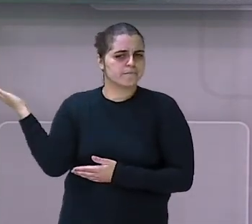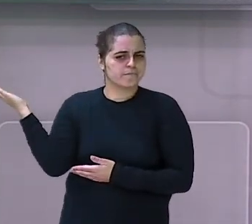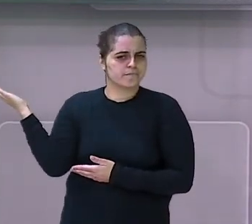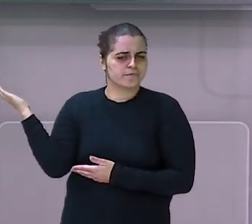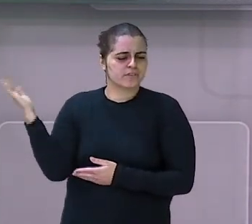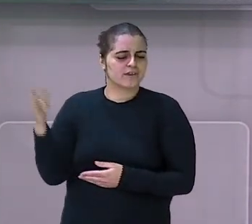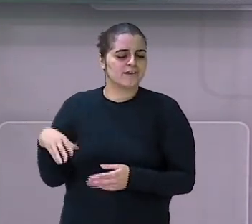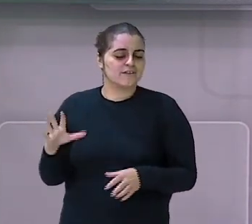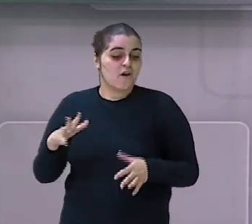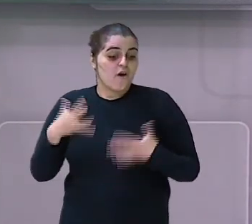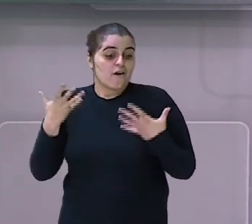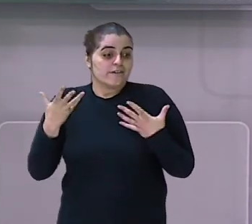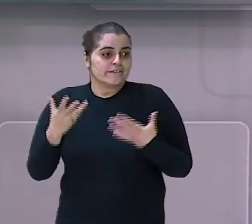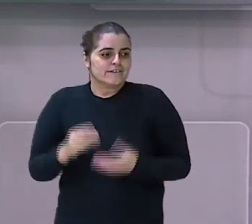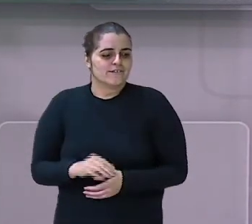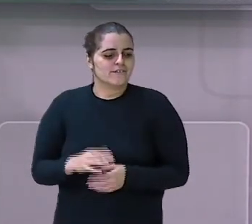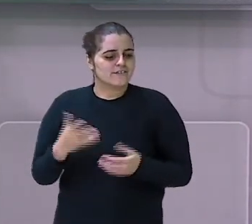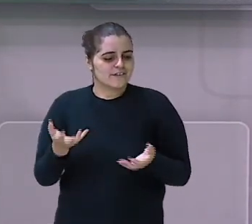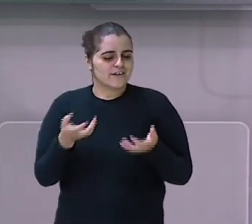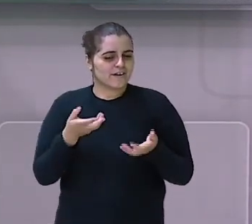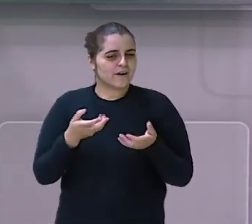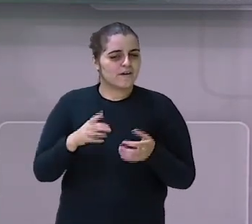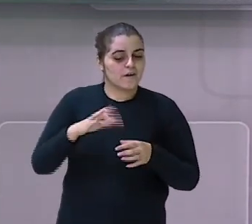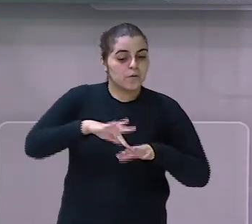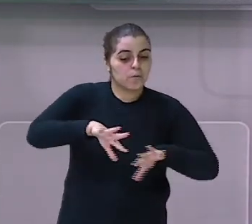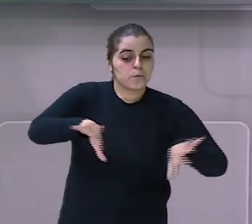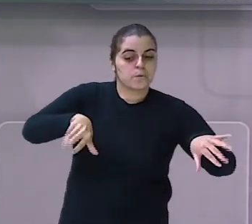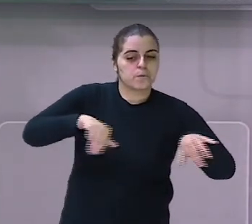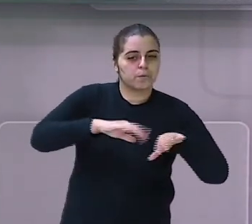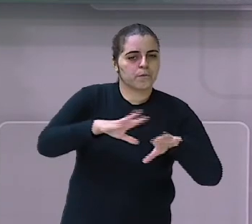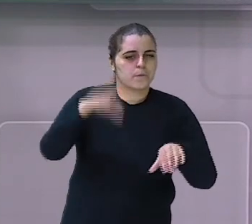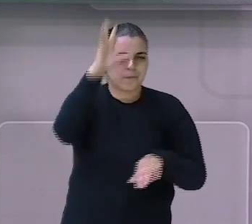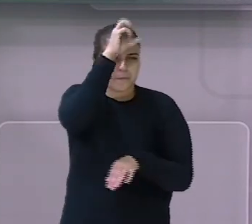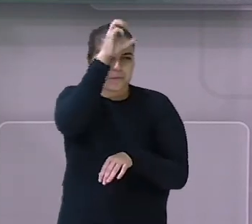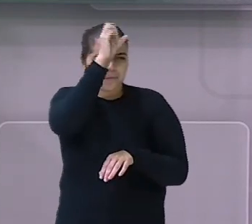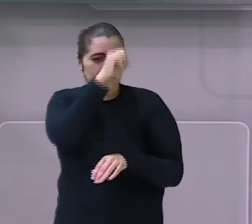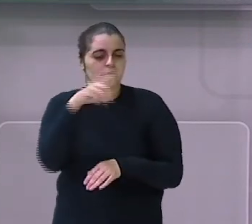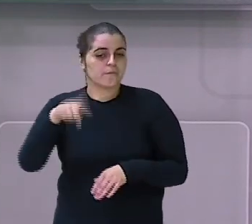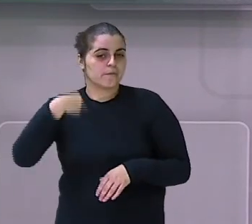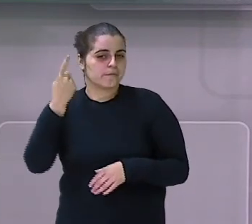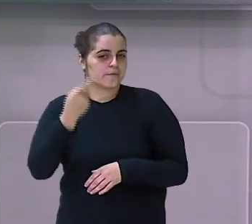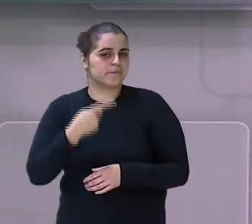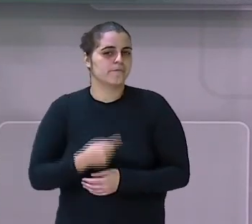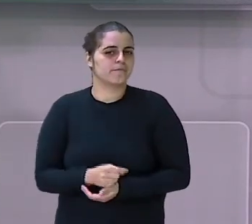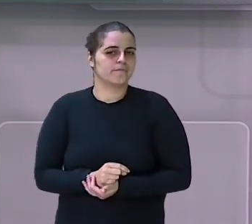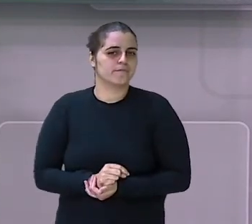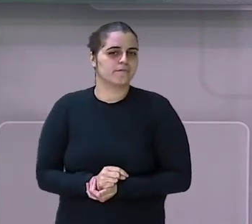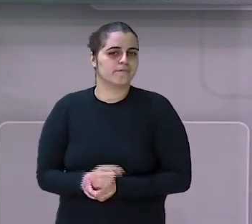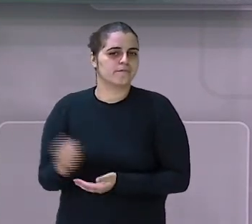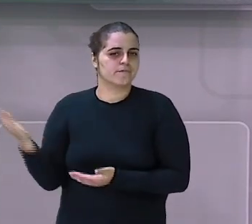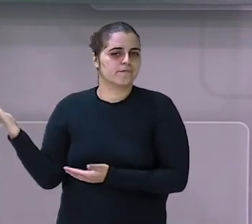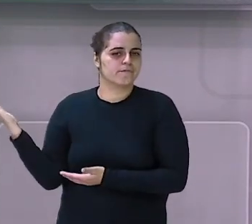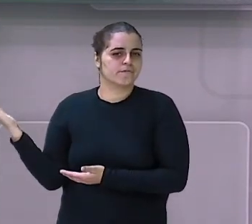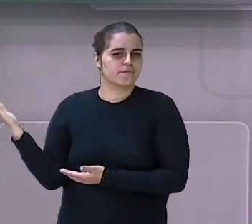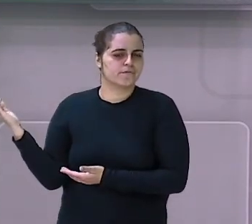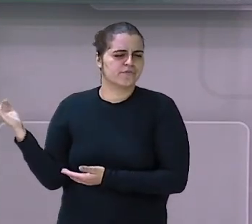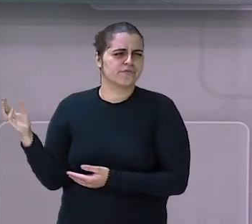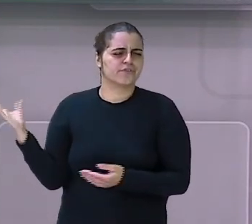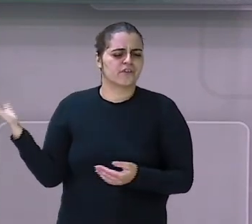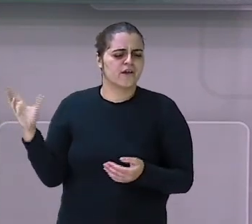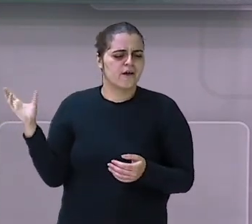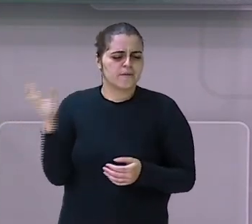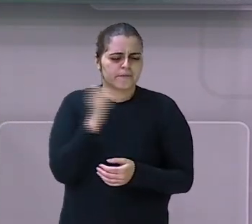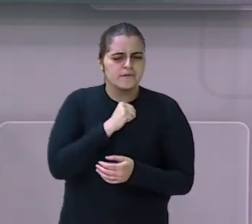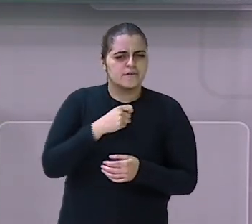Estou ansioso pela minha aula de natação amanhã. Vamos para a próxima. Daqui a